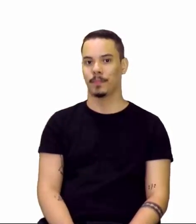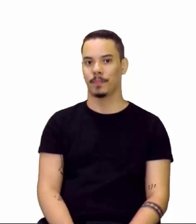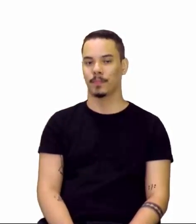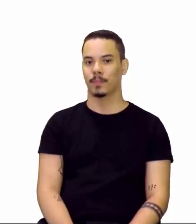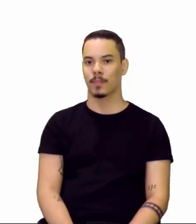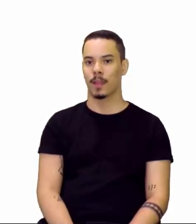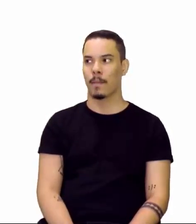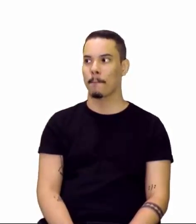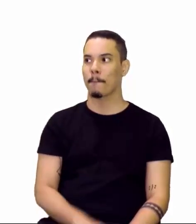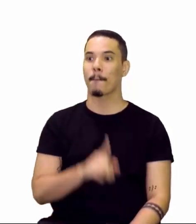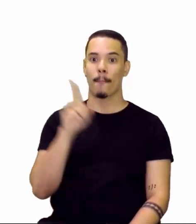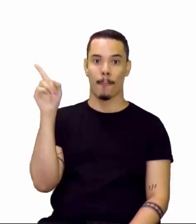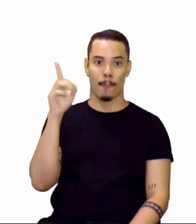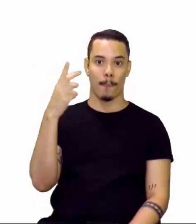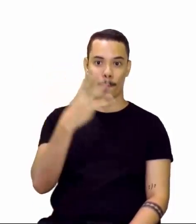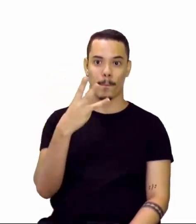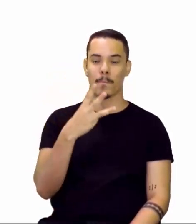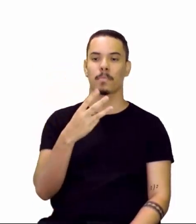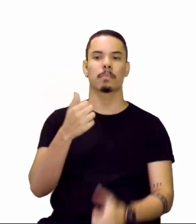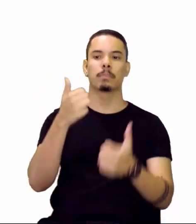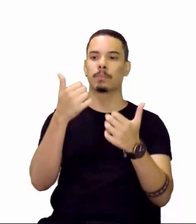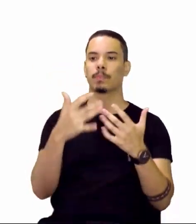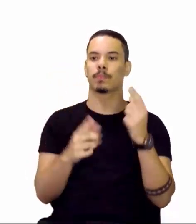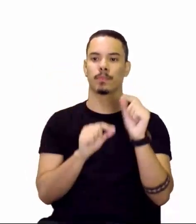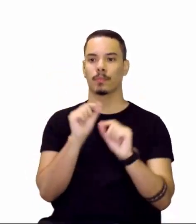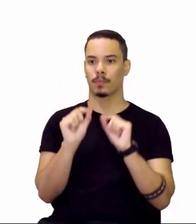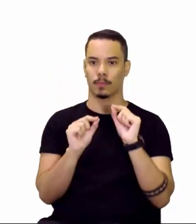questão de número 3 afirma o seguinte.